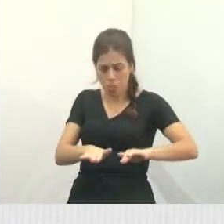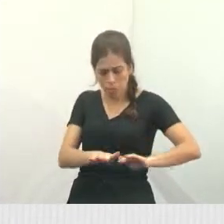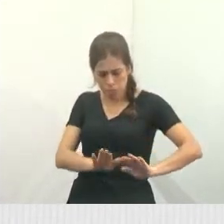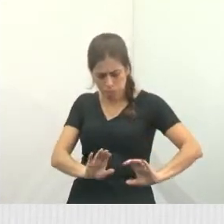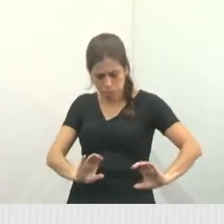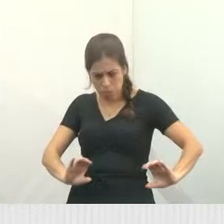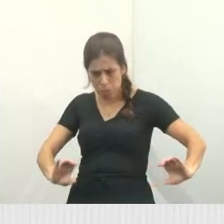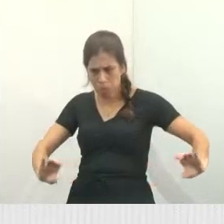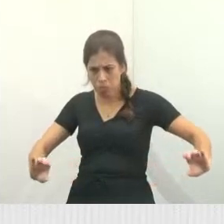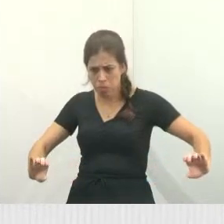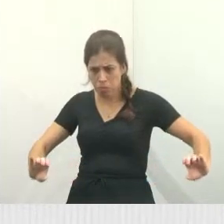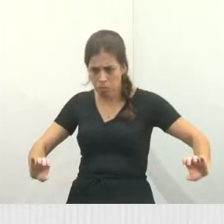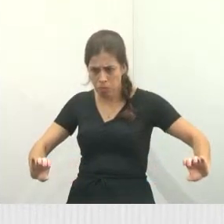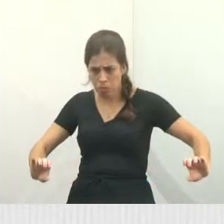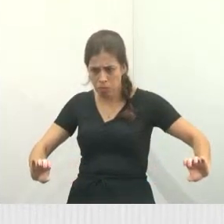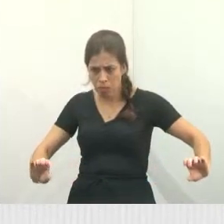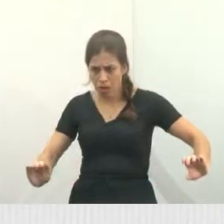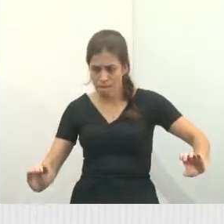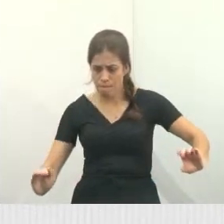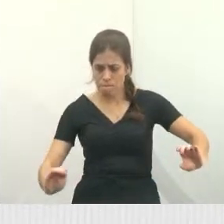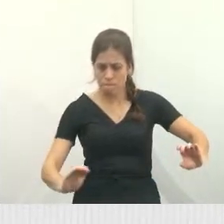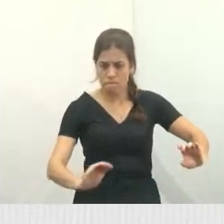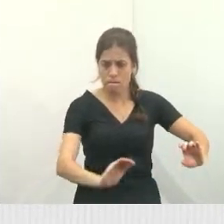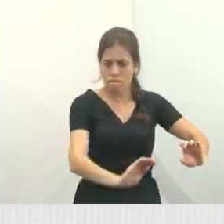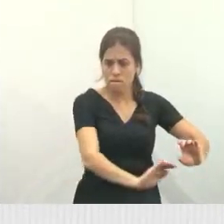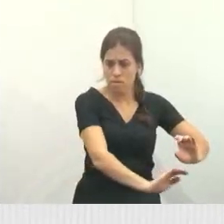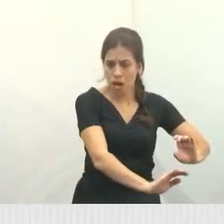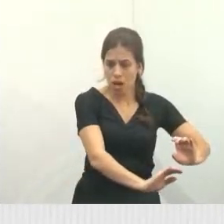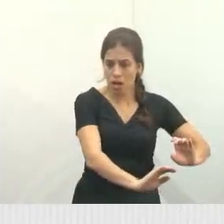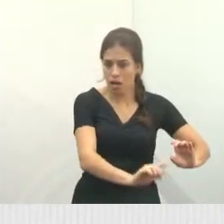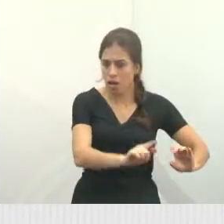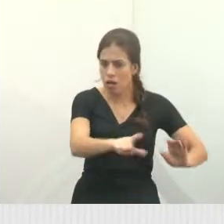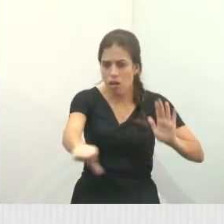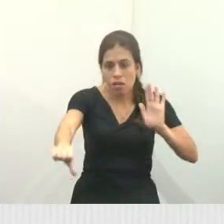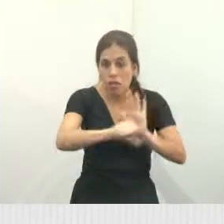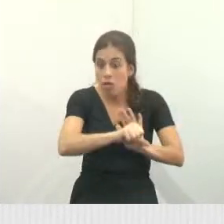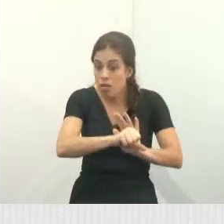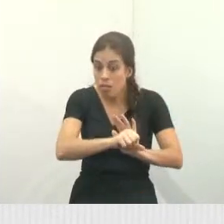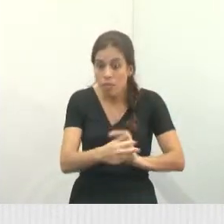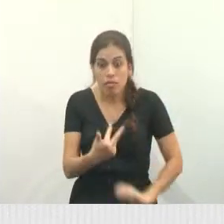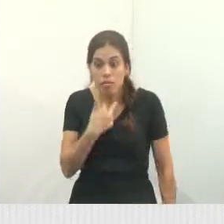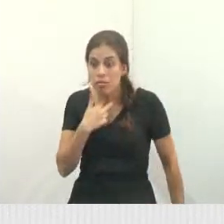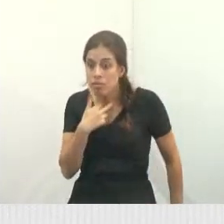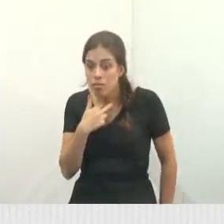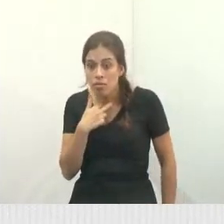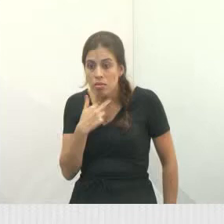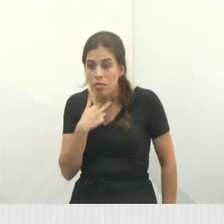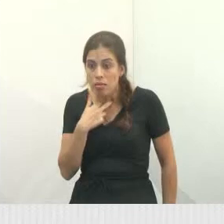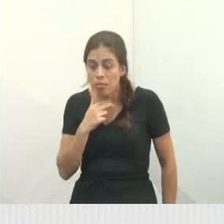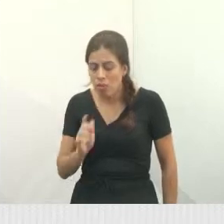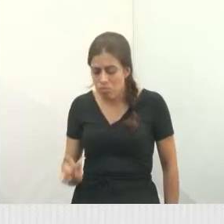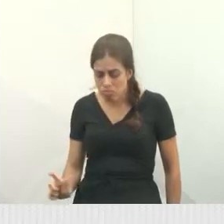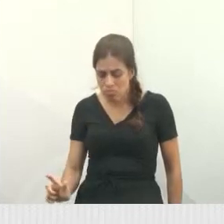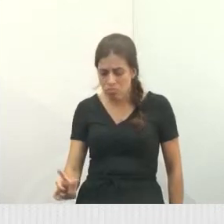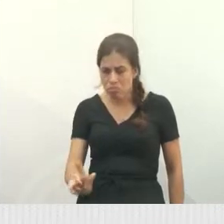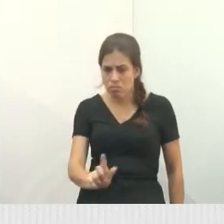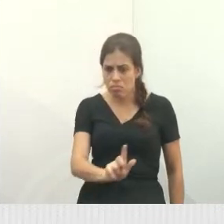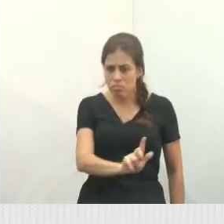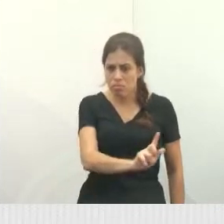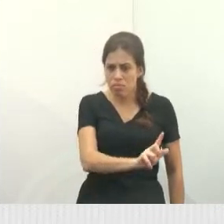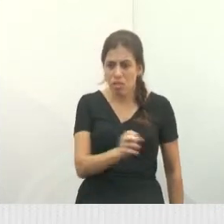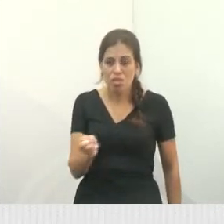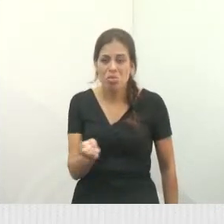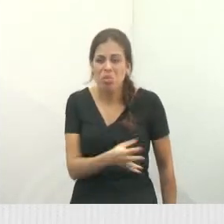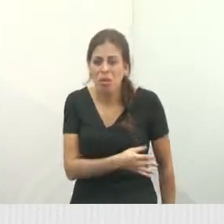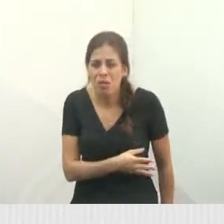Pegaram a guia chapéu e fecharam a guia chapéu. Isso aqui é um crime para quem fez isso Fravinho, fecharam de cimento. Como